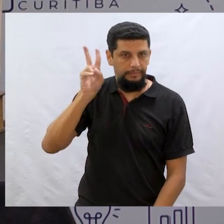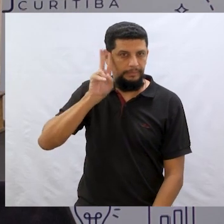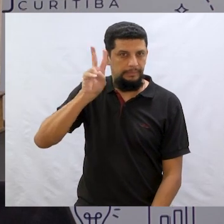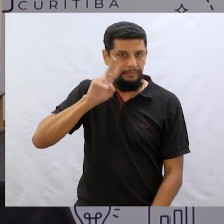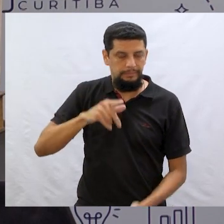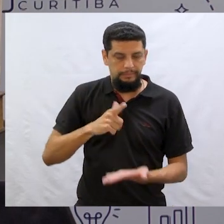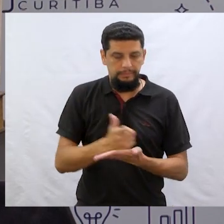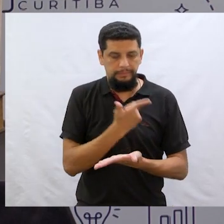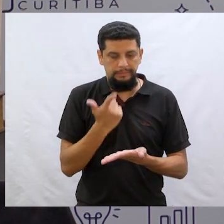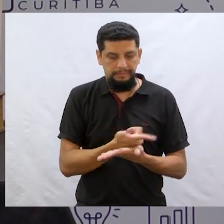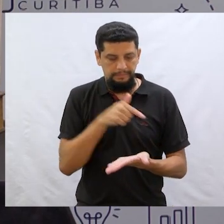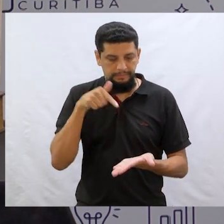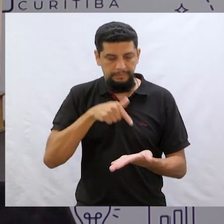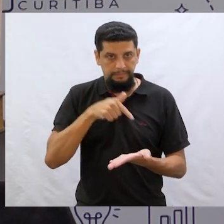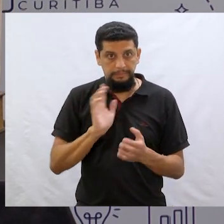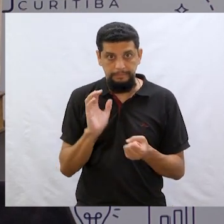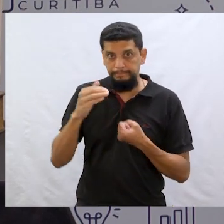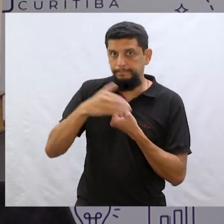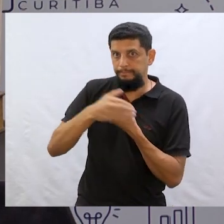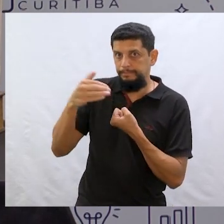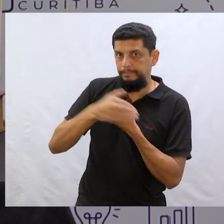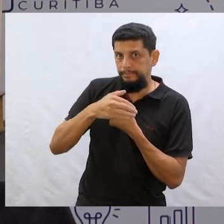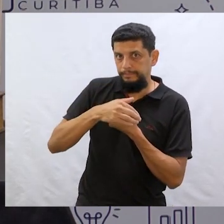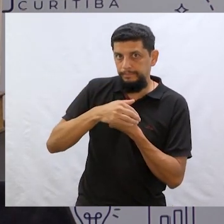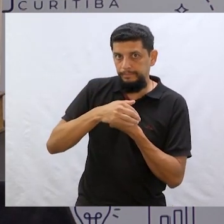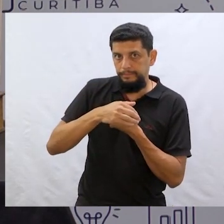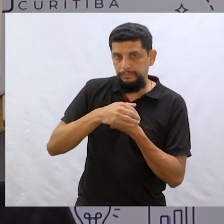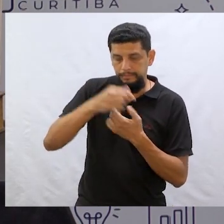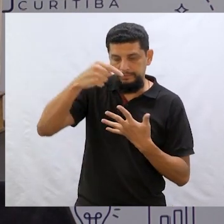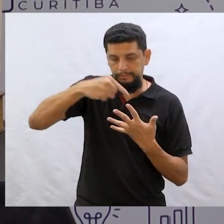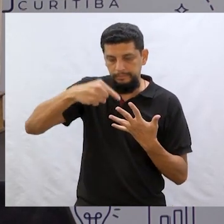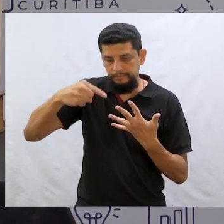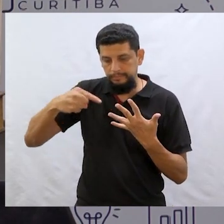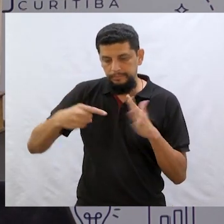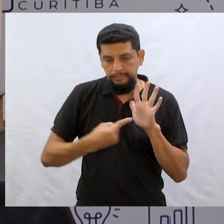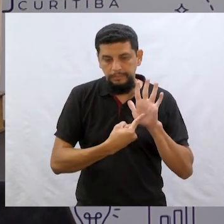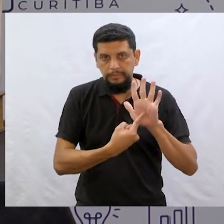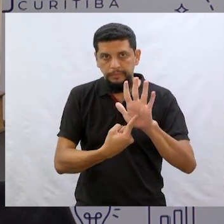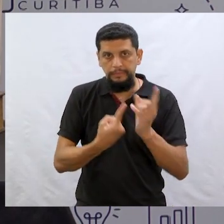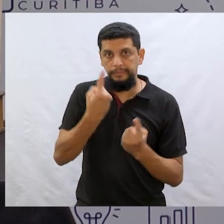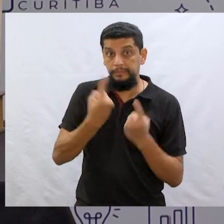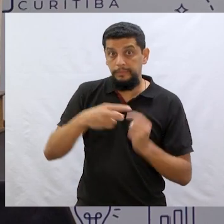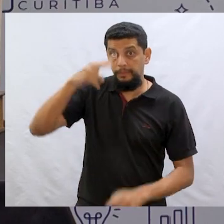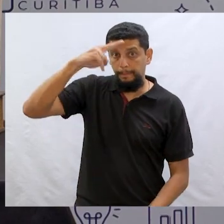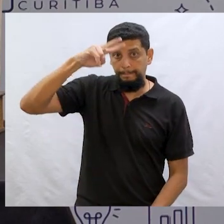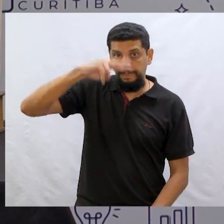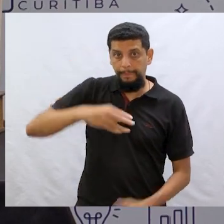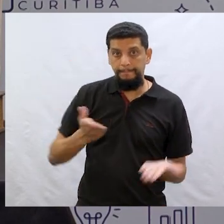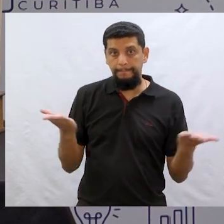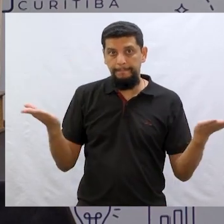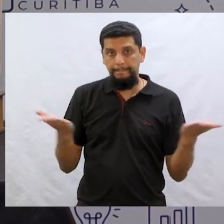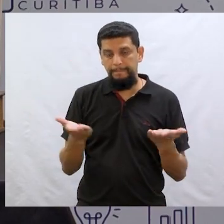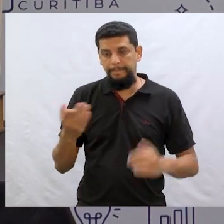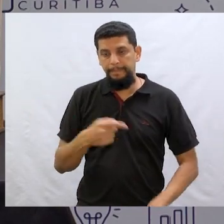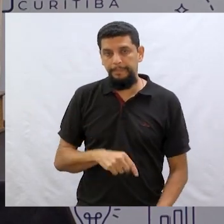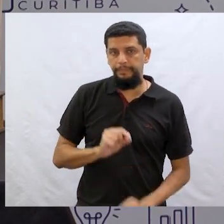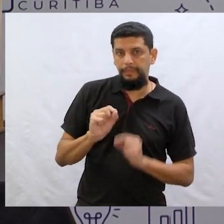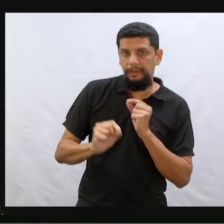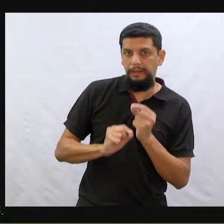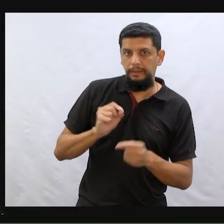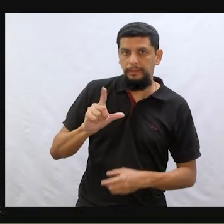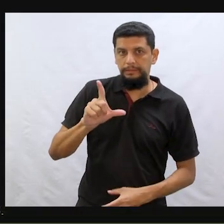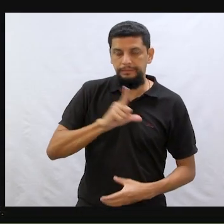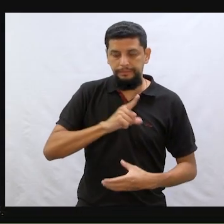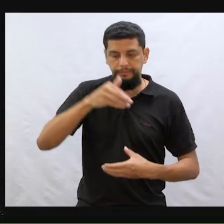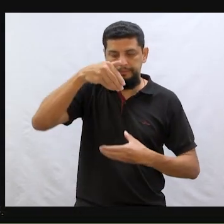livro? E que este livro esconde as coisas que vão nos mostrar qual é a história de hoje? É, ele está aqui. O que